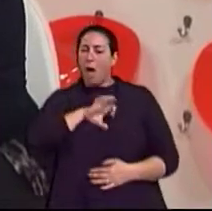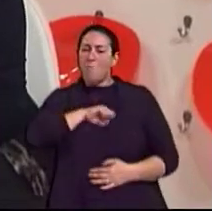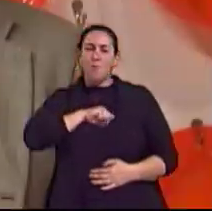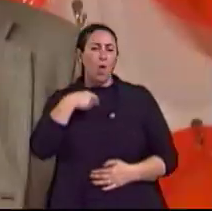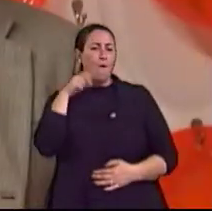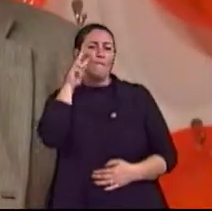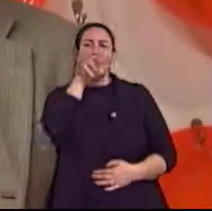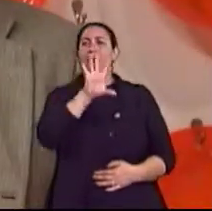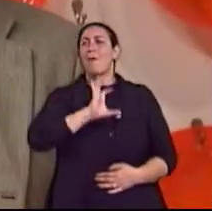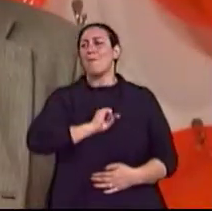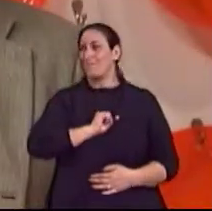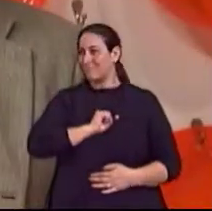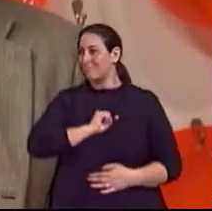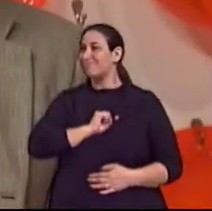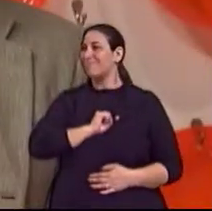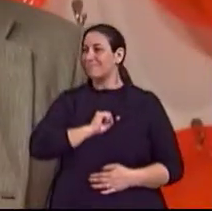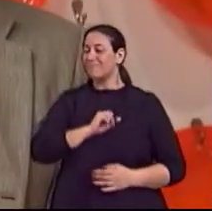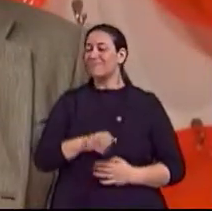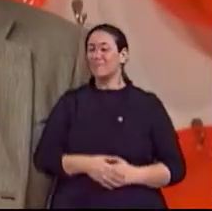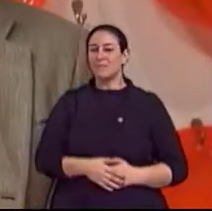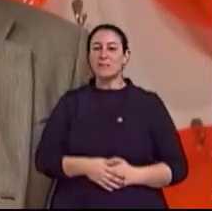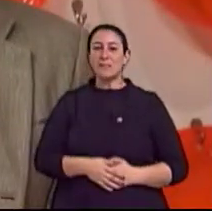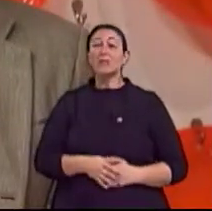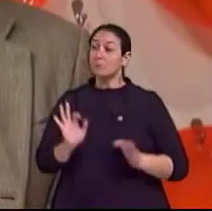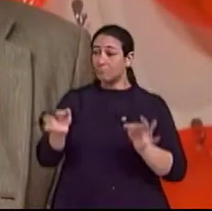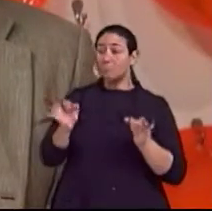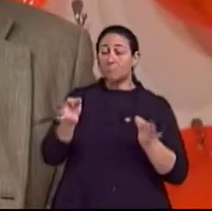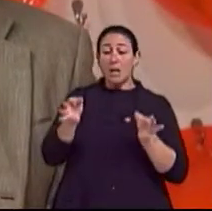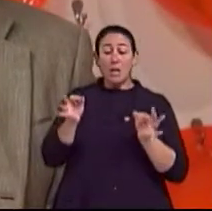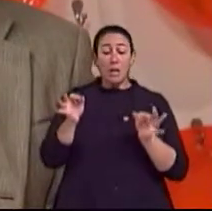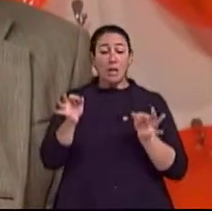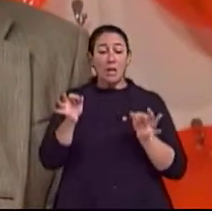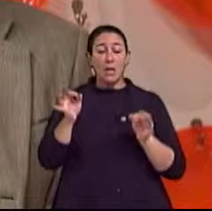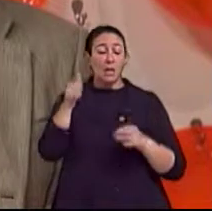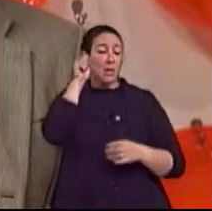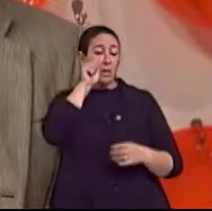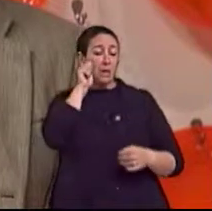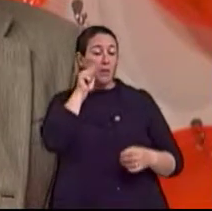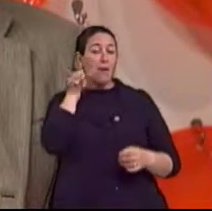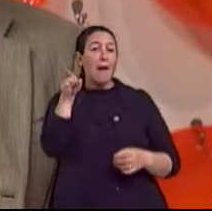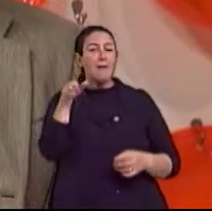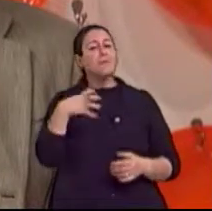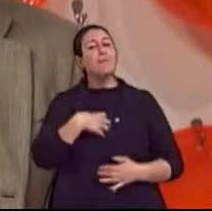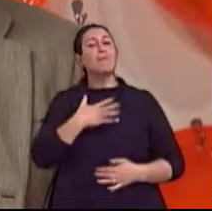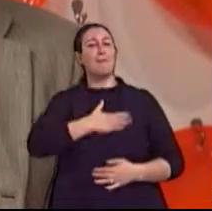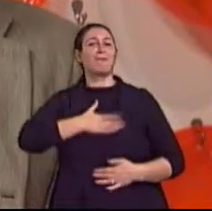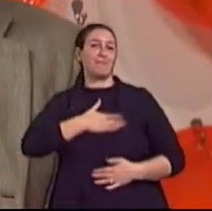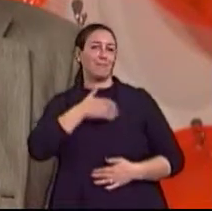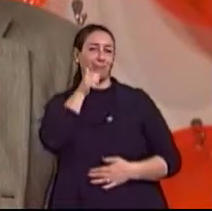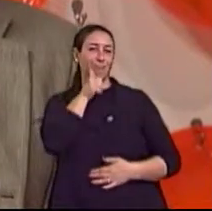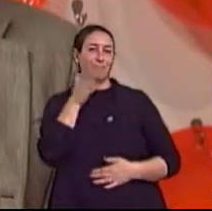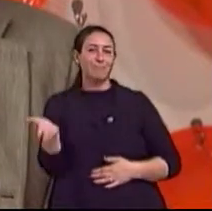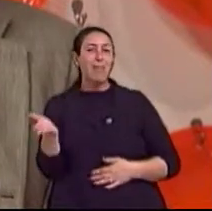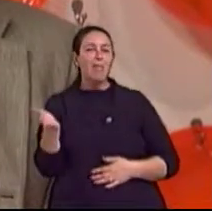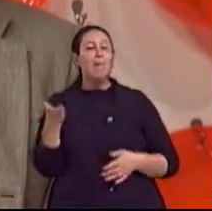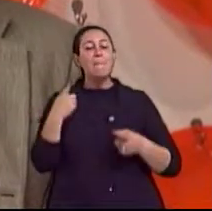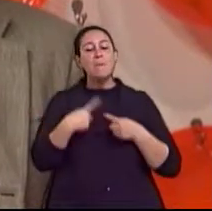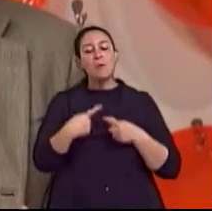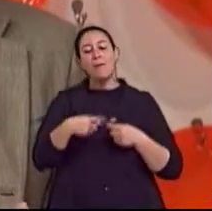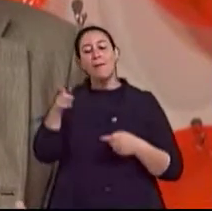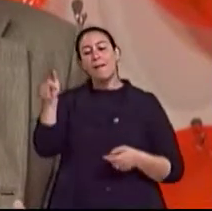ver meu amor. Claro. E ela sente prazer nisso, né? Então, o altruísmo verdadeiro... Isso é bom da saúde dela? Eu acredito que sim, Isabel. Porque